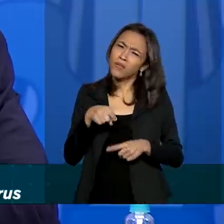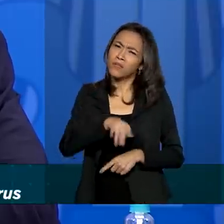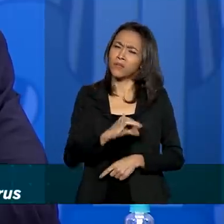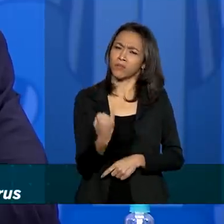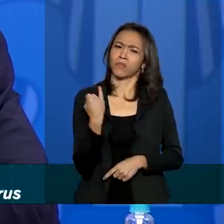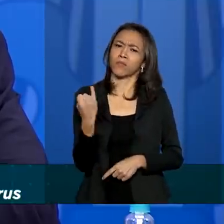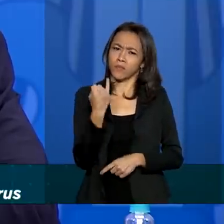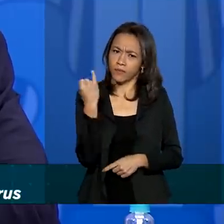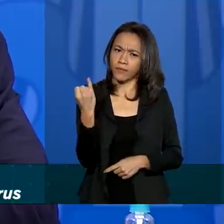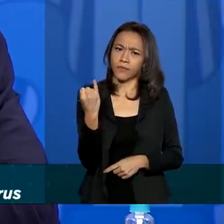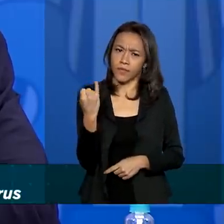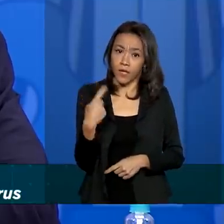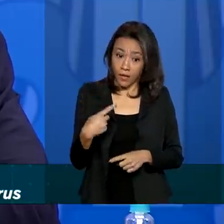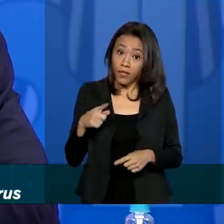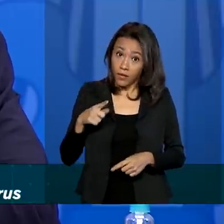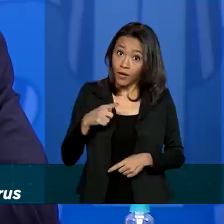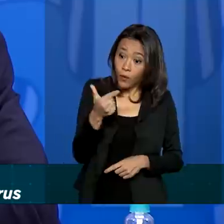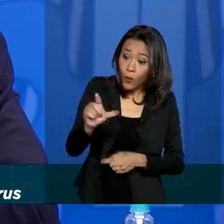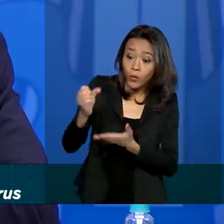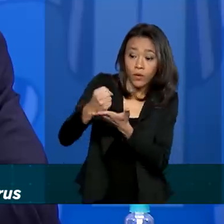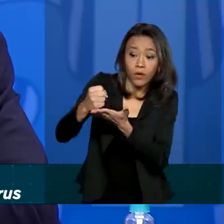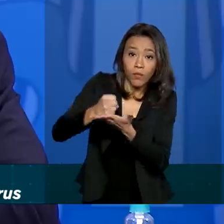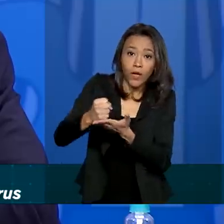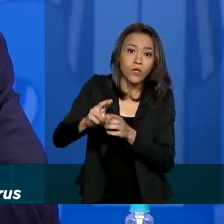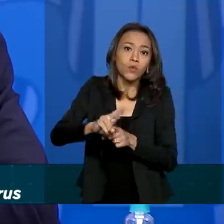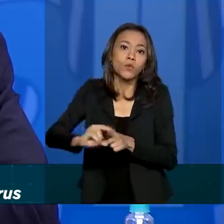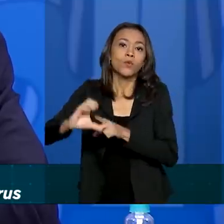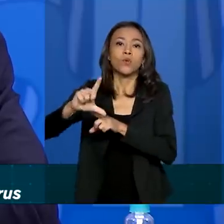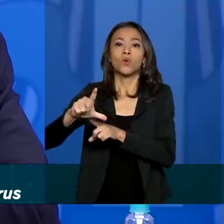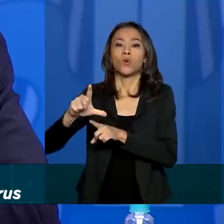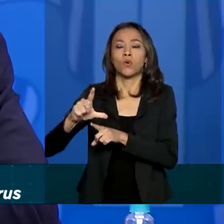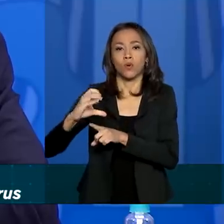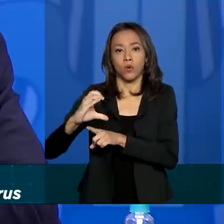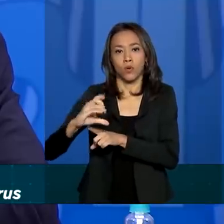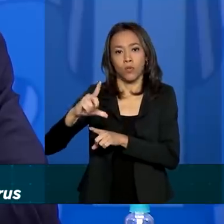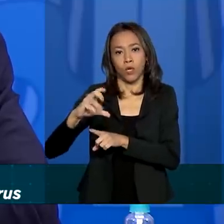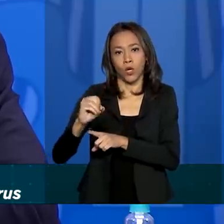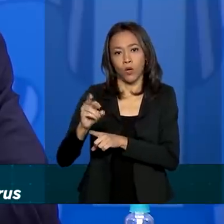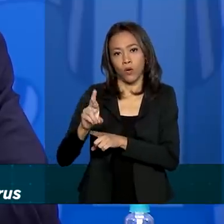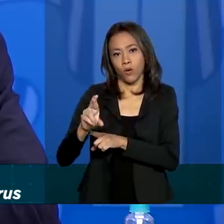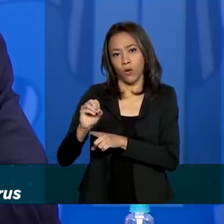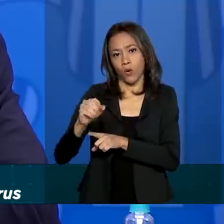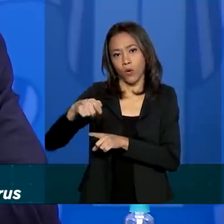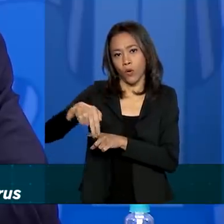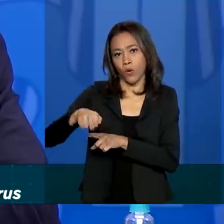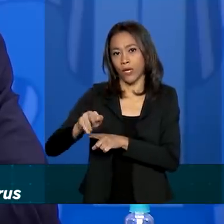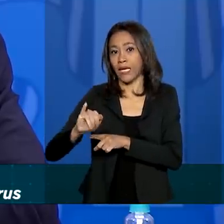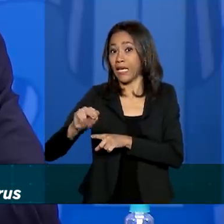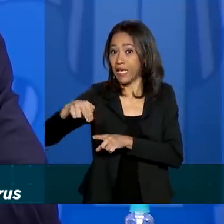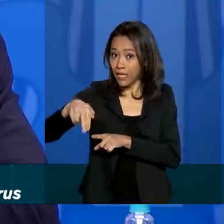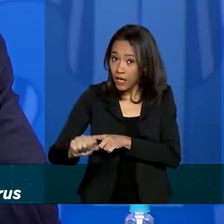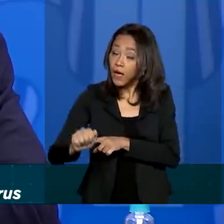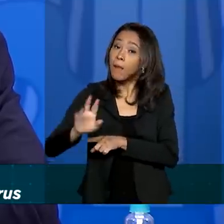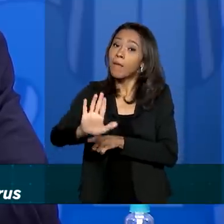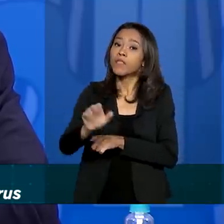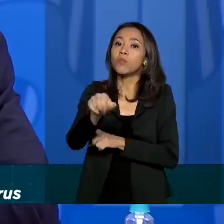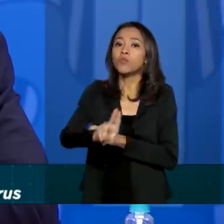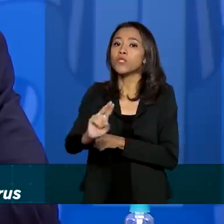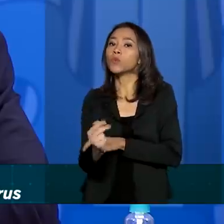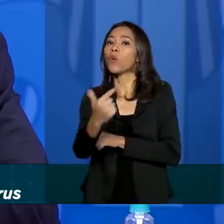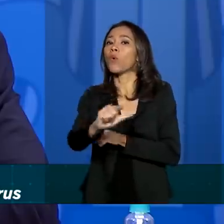Vocês veem, ele tem a cloroquina também como comparação, que também é uma possibilidade, mas a gente está trabalhando com esses outros fármacos